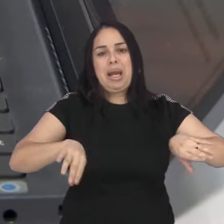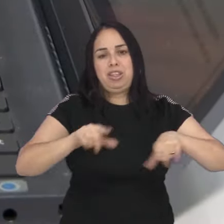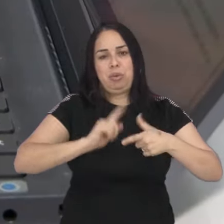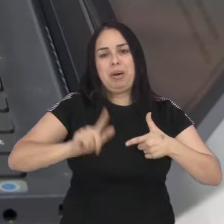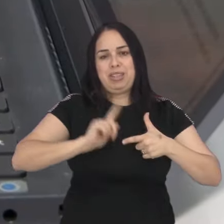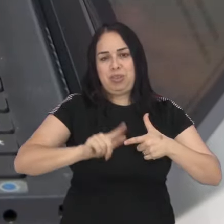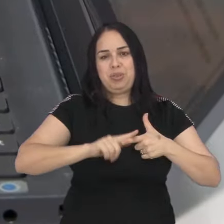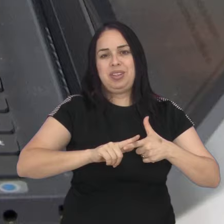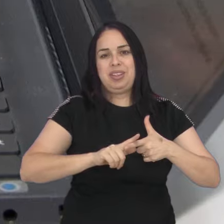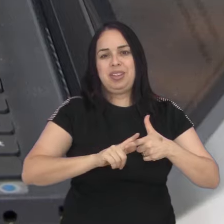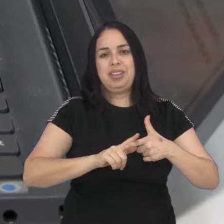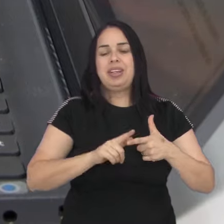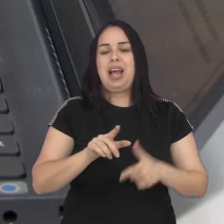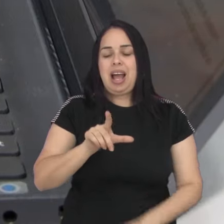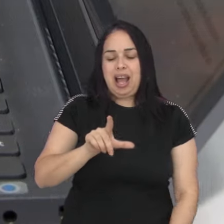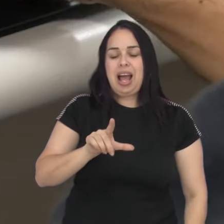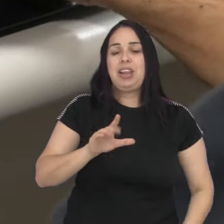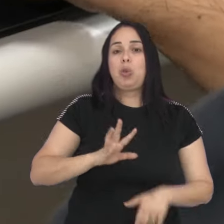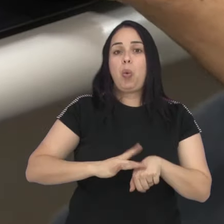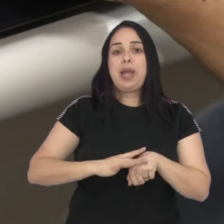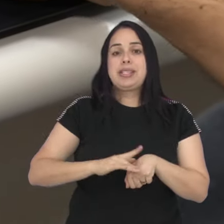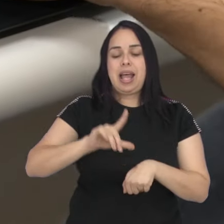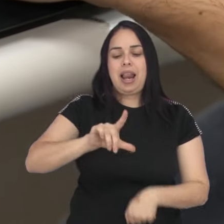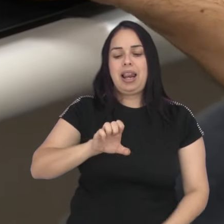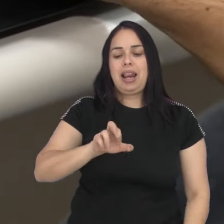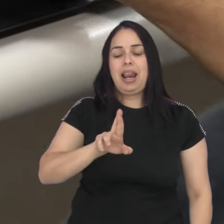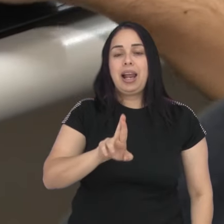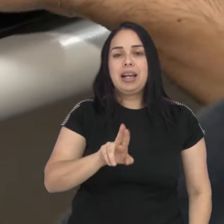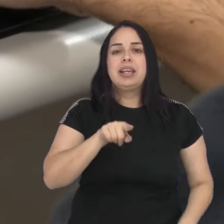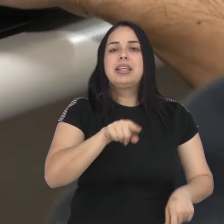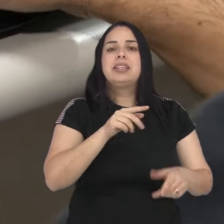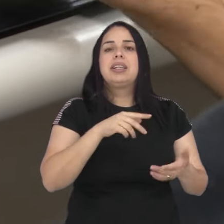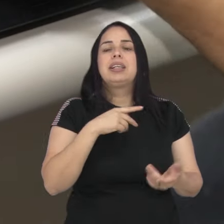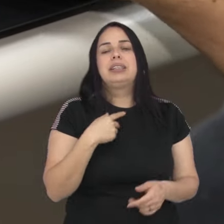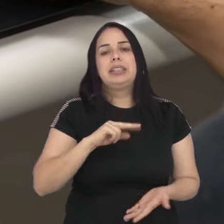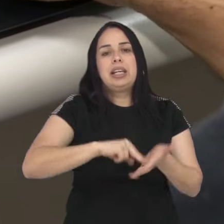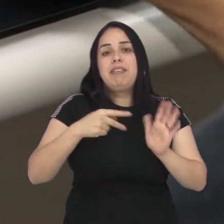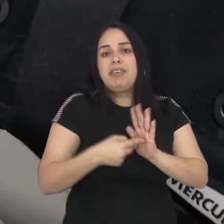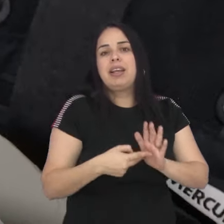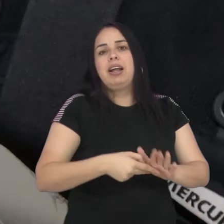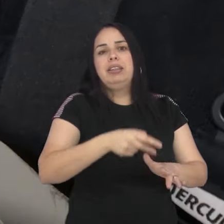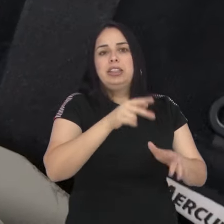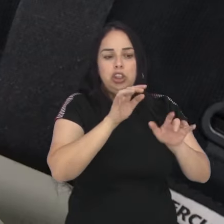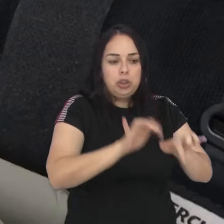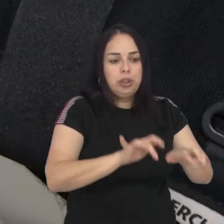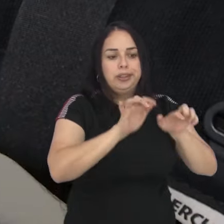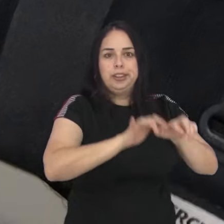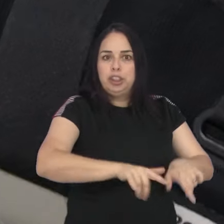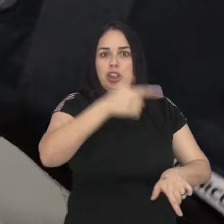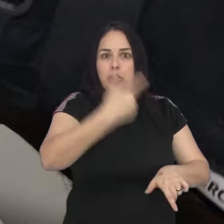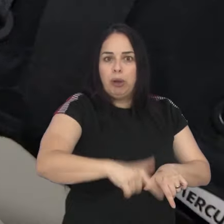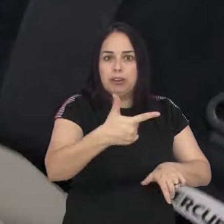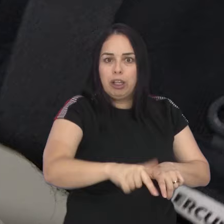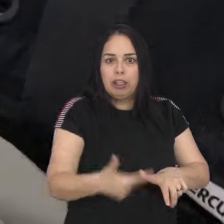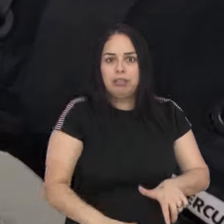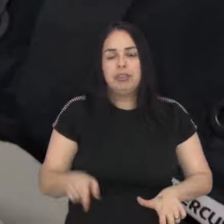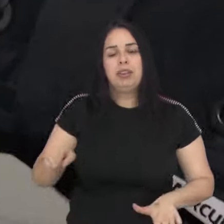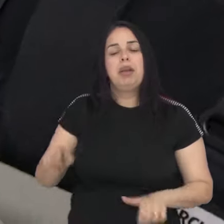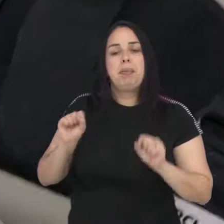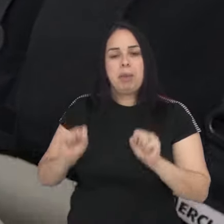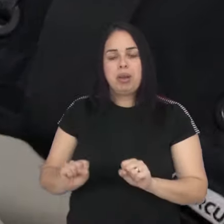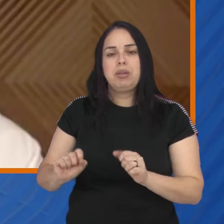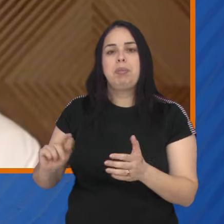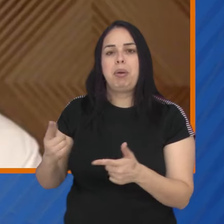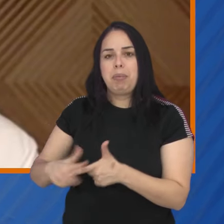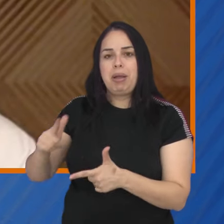pode causar problemas como a LER, a lesão por movimentos repetitivos. Um diagnóstico que afeta crianças e